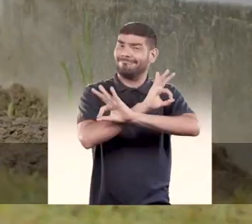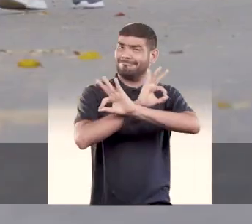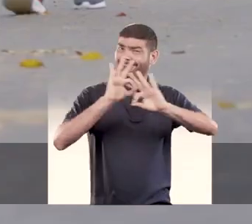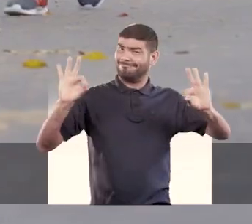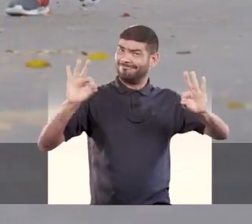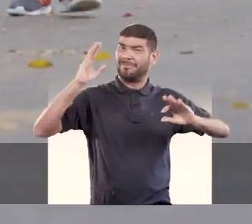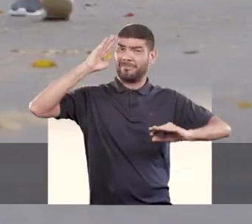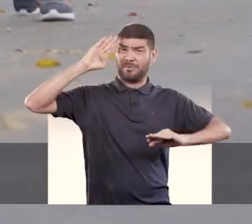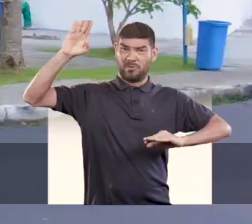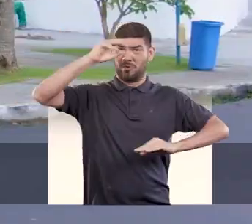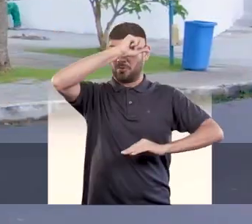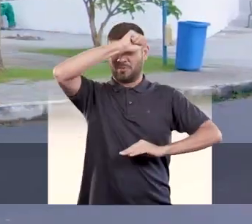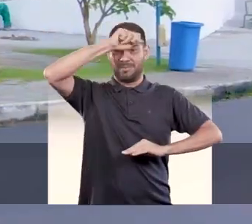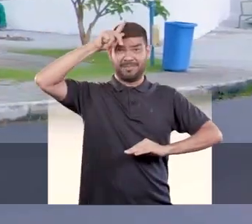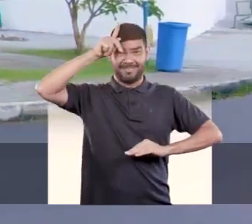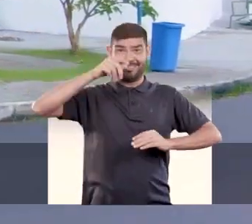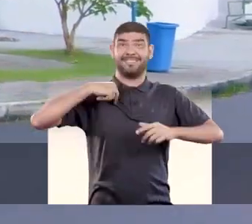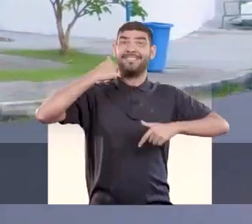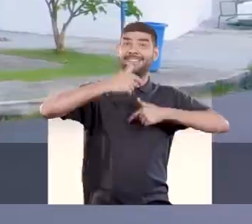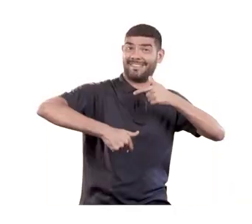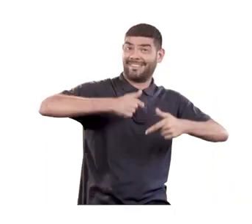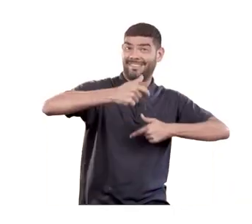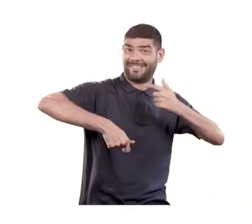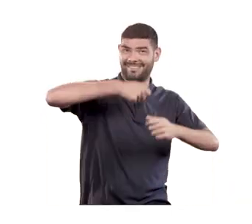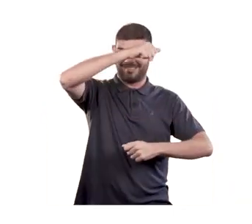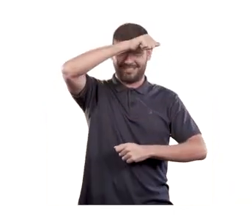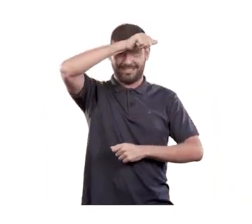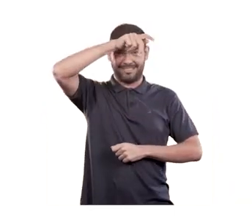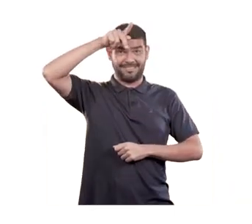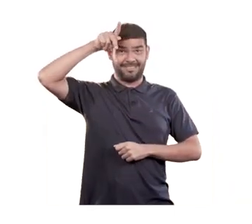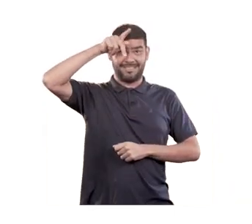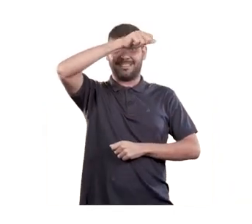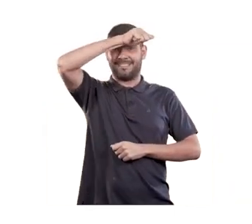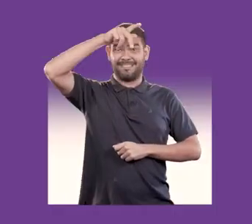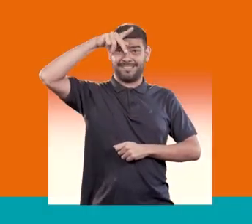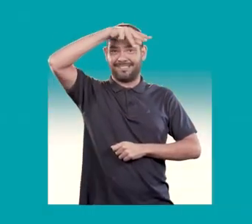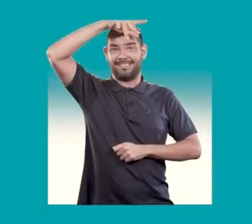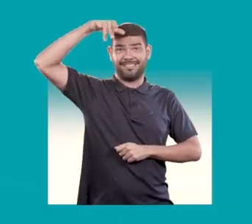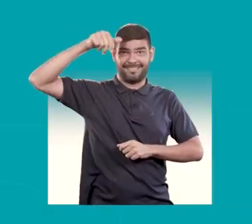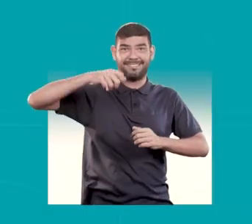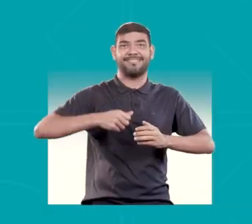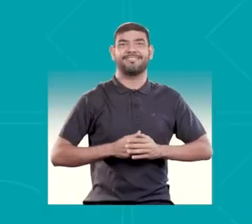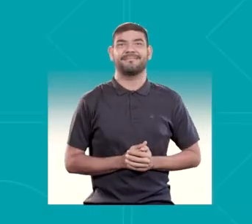vida dos manauaras é prioridade da Prefeitura. É gravado na Prefeitura. Prefeitura de Manaus. Prefeitura de